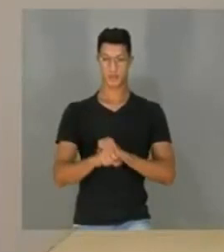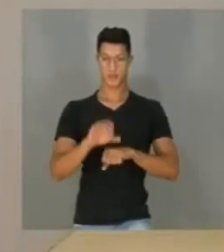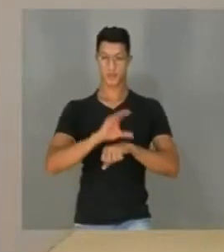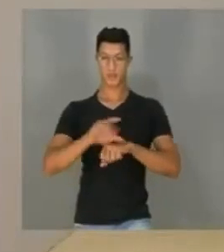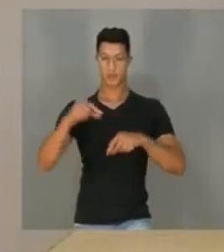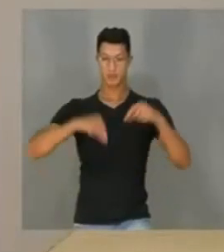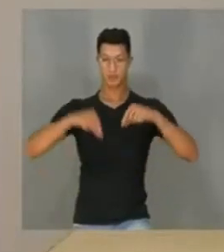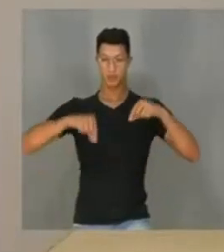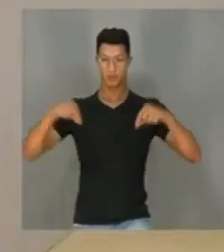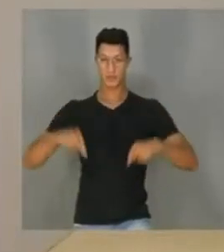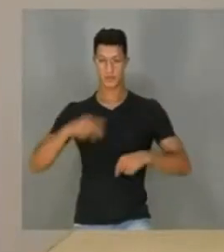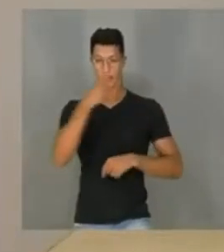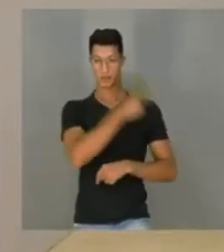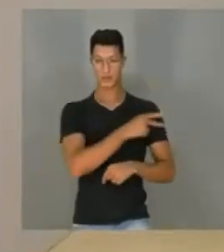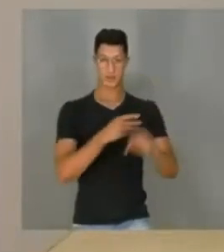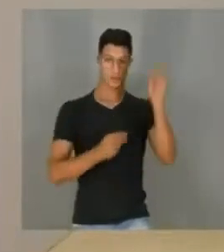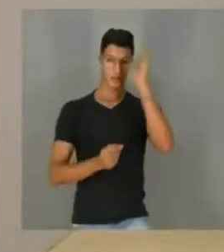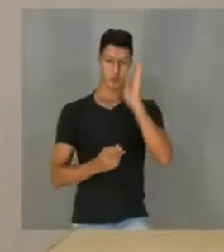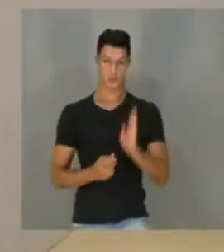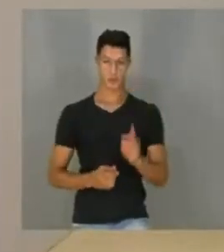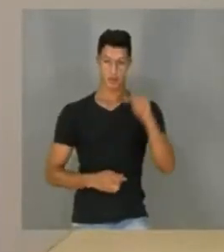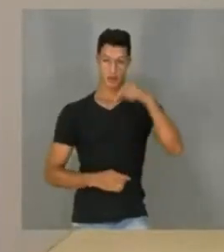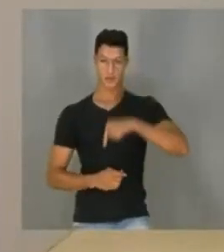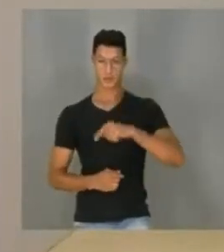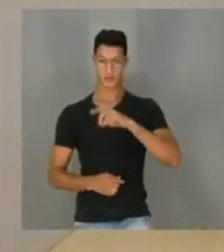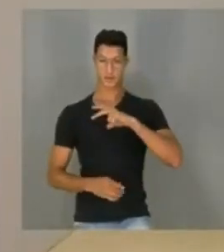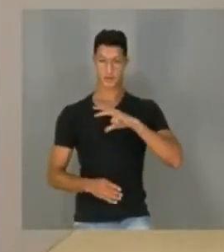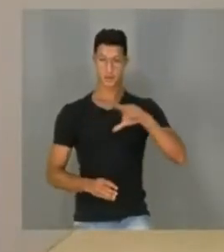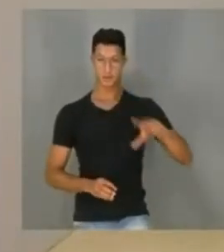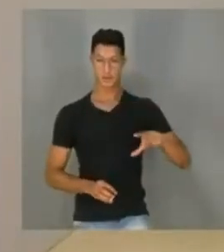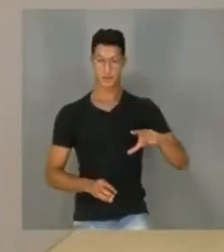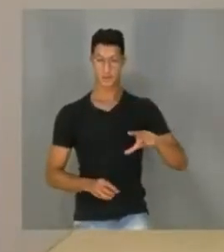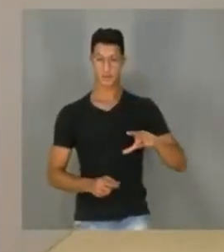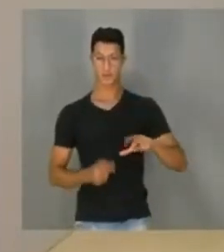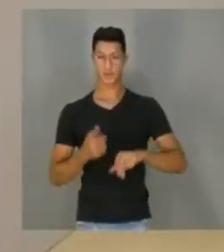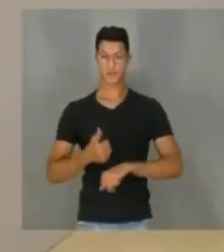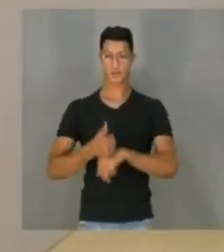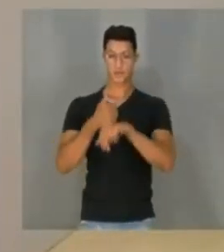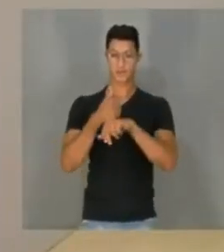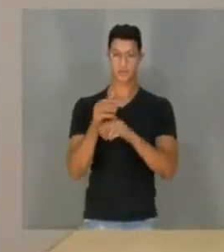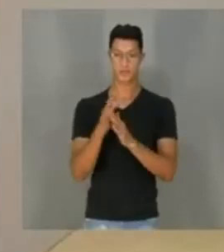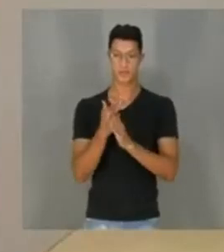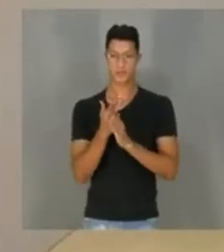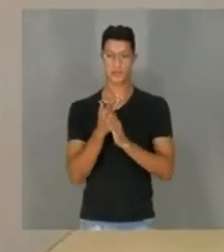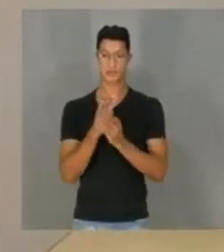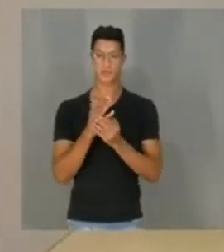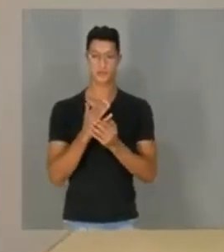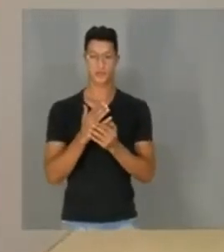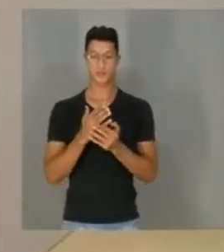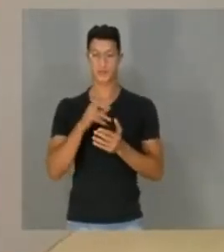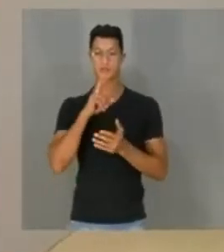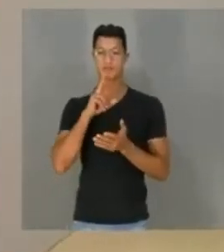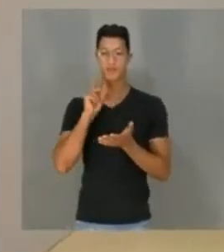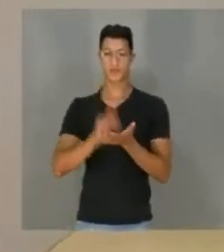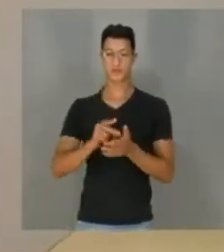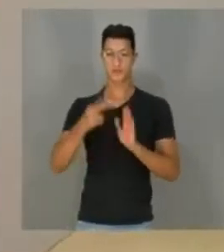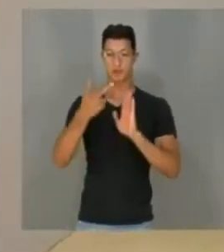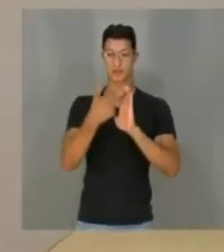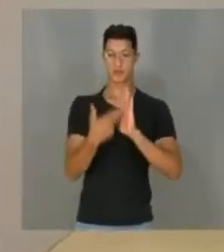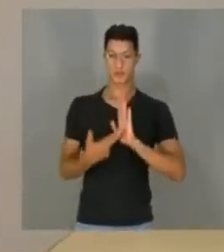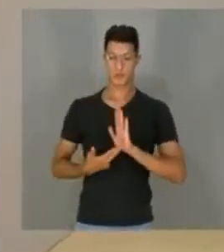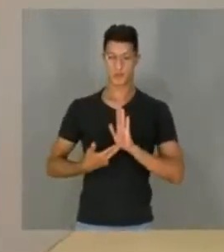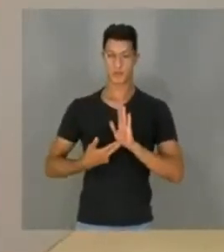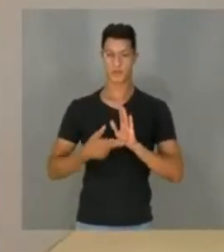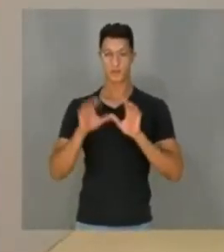de apuntura aí no Brasil. Aqui em Portugal, a profissão já é uma profissão que está reconhecida e regulamentada.